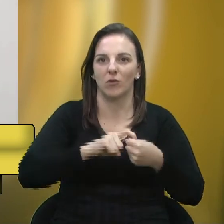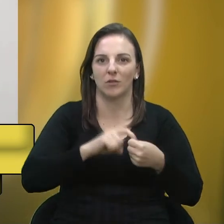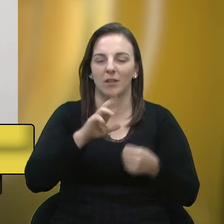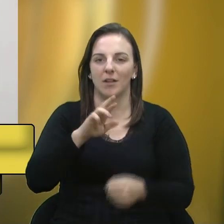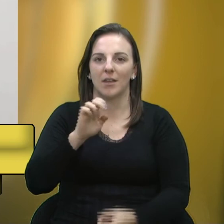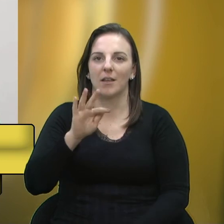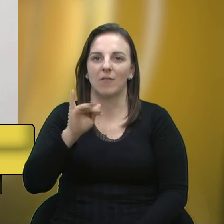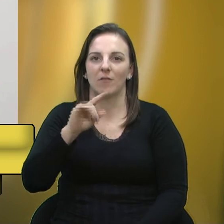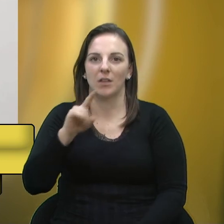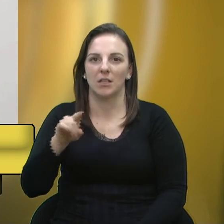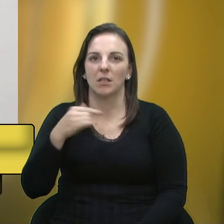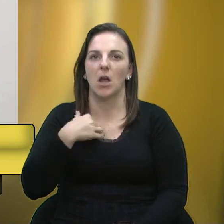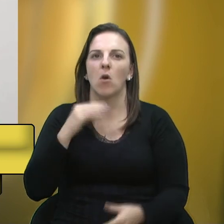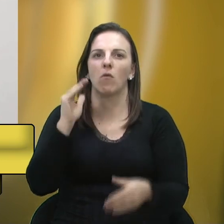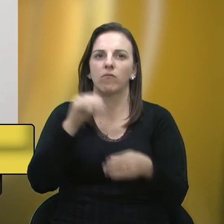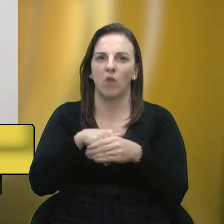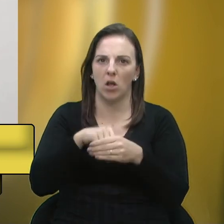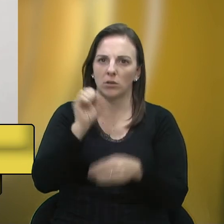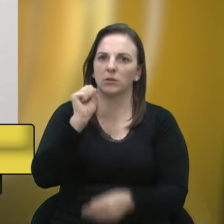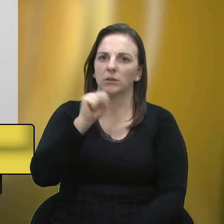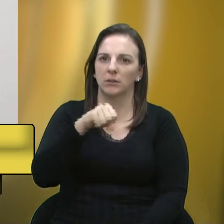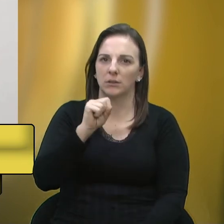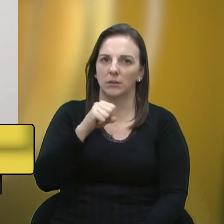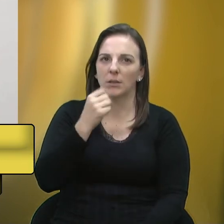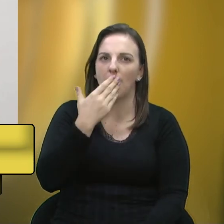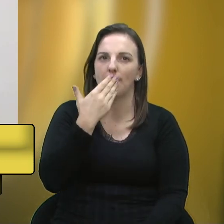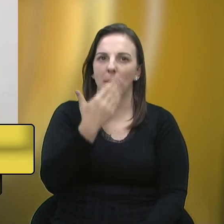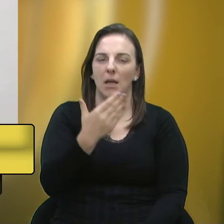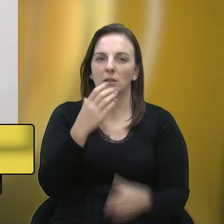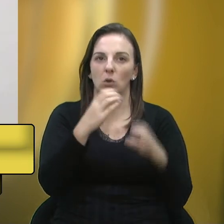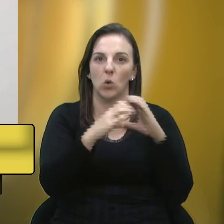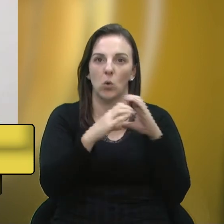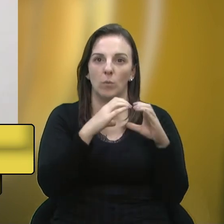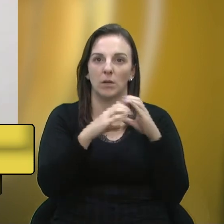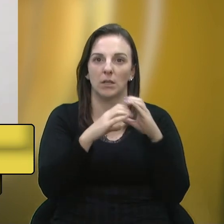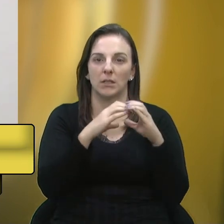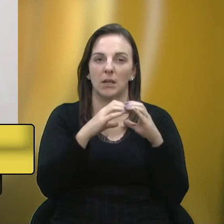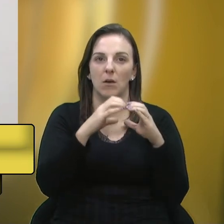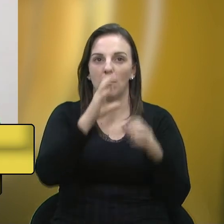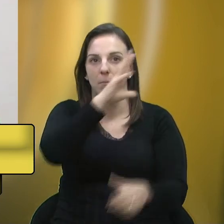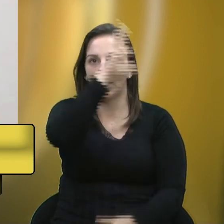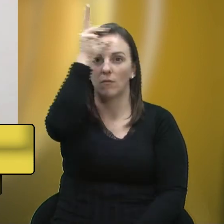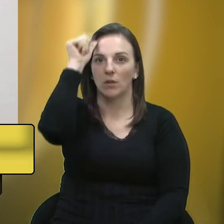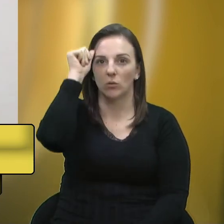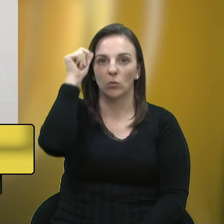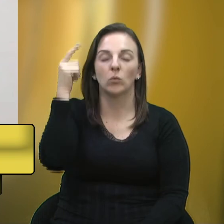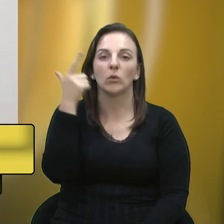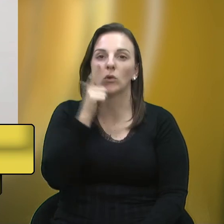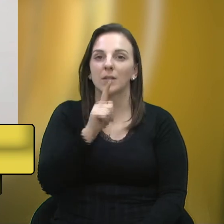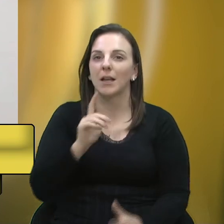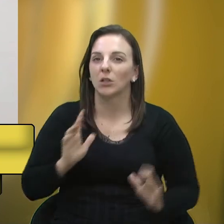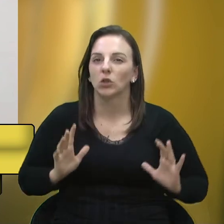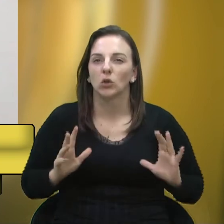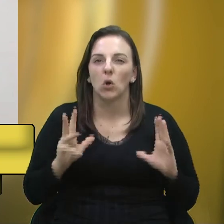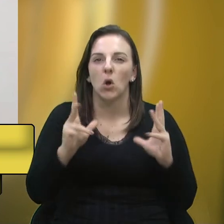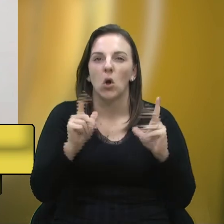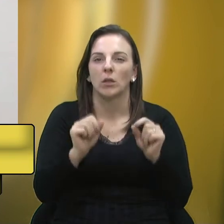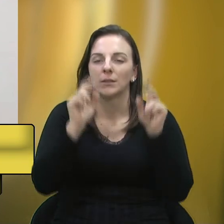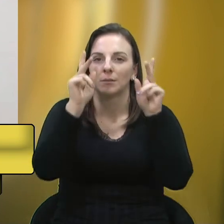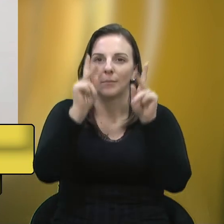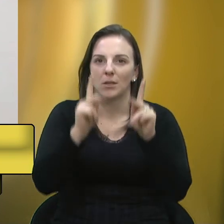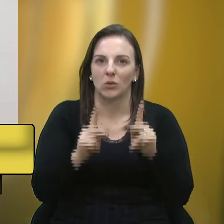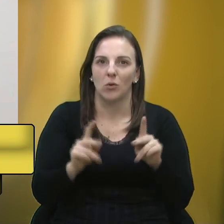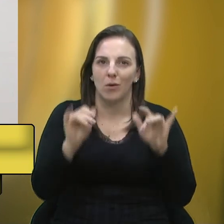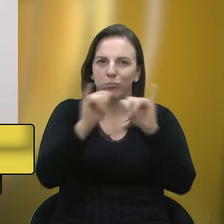com o meu voto, sim, que a comunicação da Prefeitura possa chegar a todas as pessoas e aos empresários, a